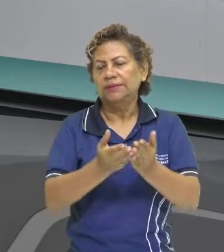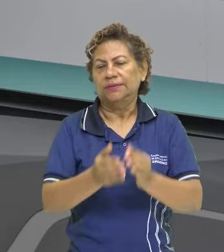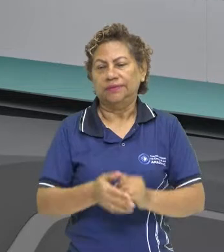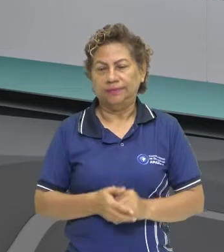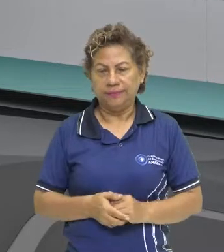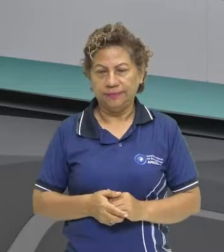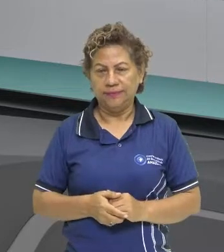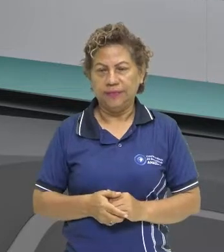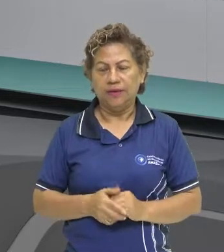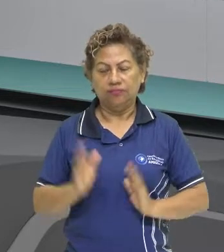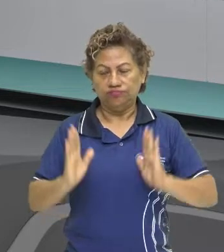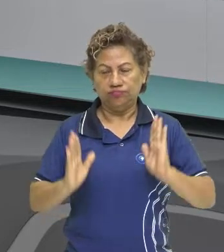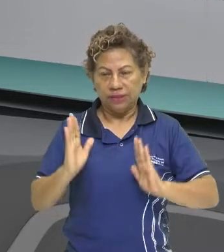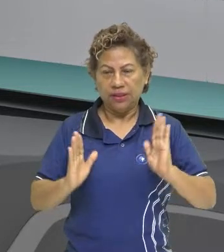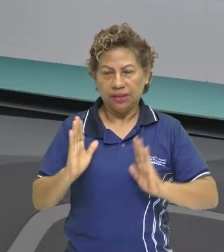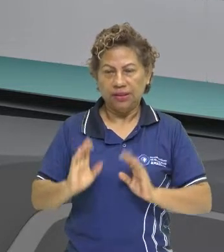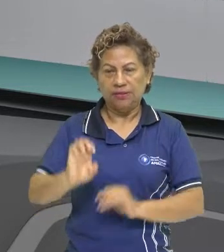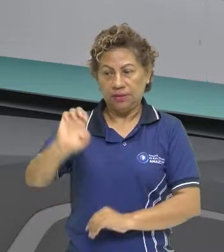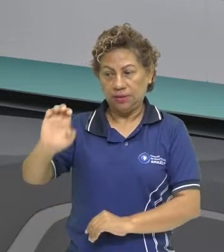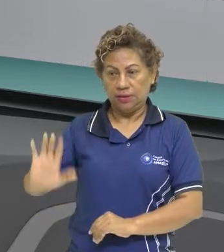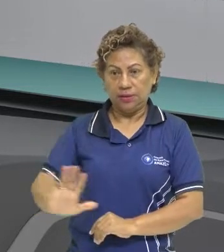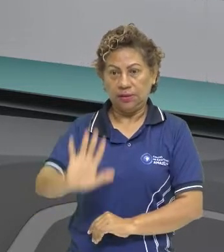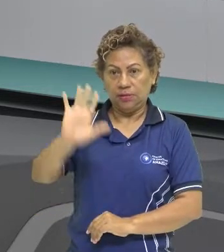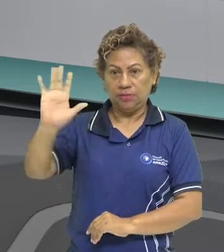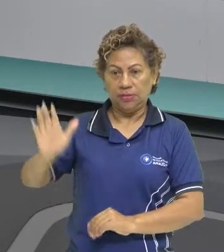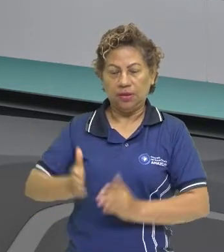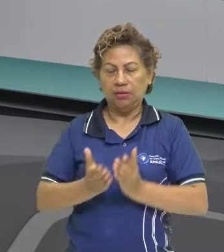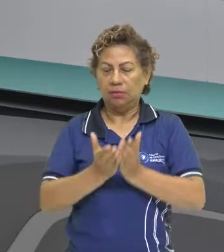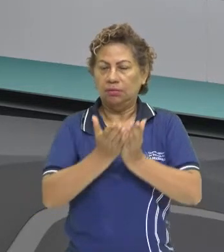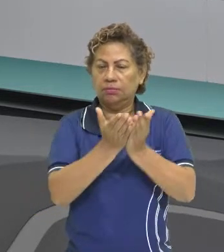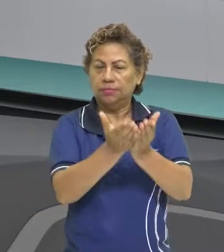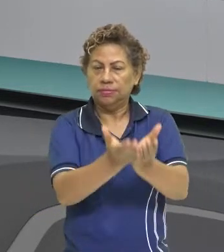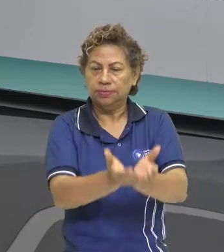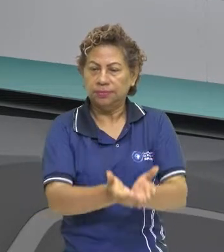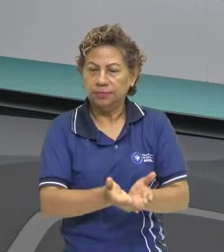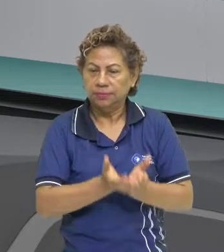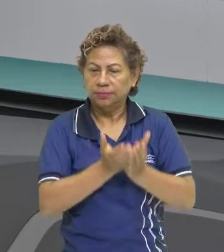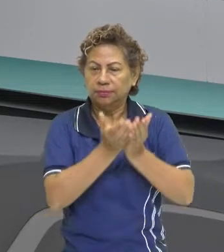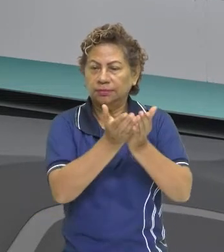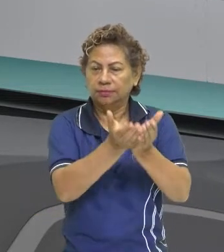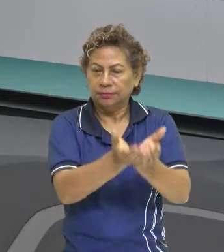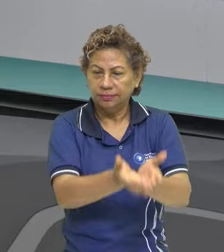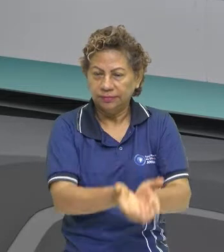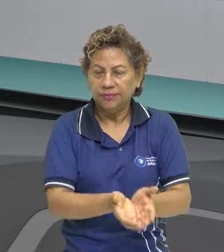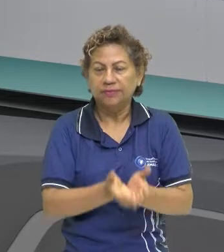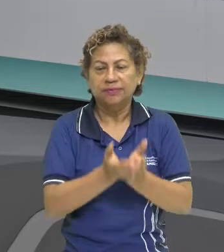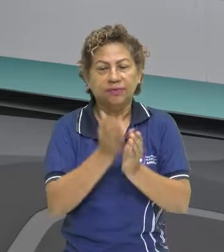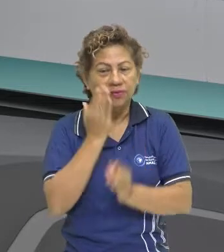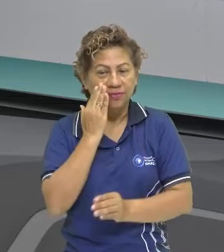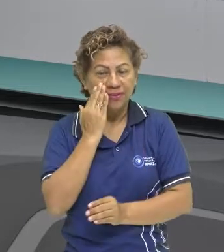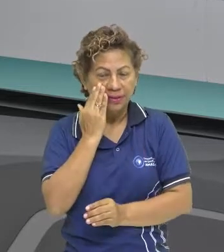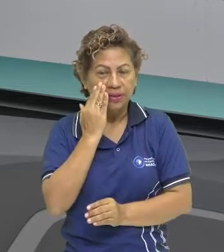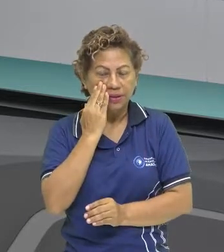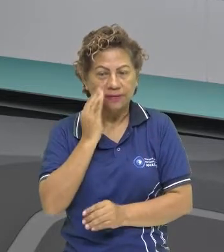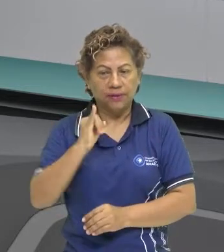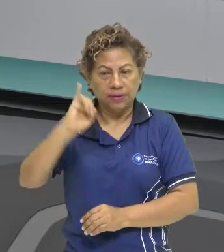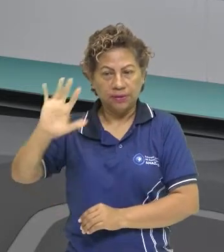Então, aqui você tem um modelo de caravela, que era